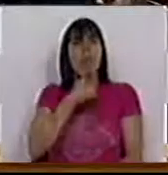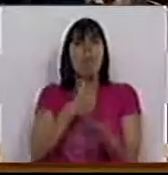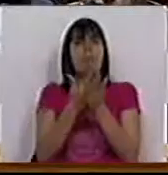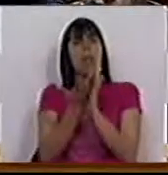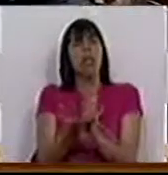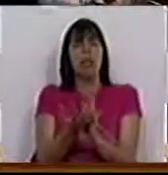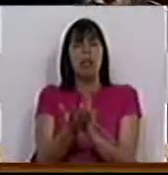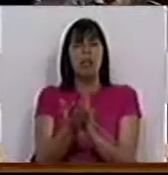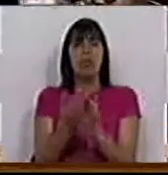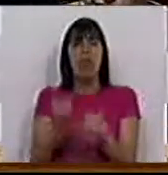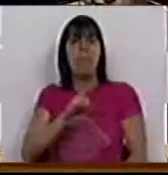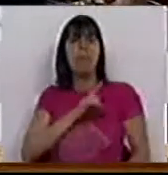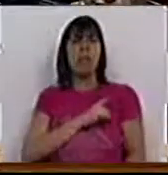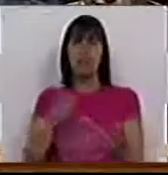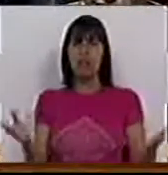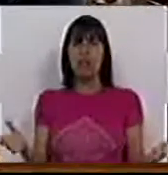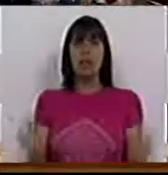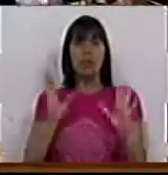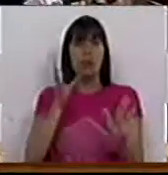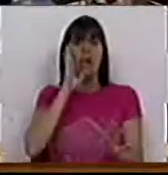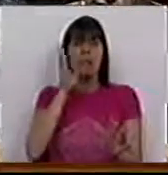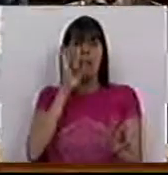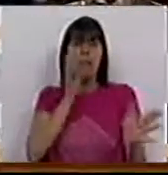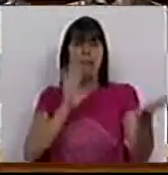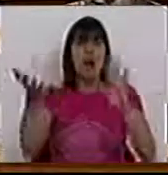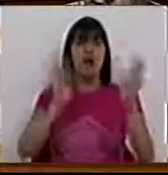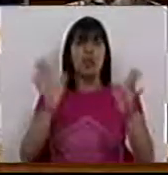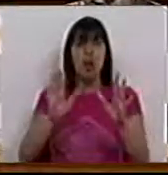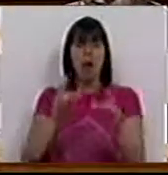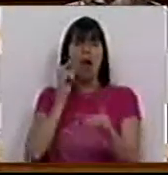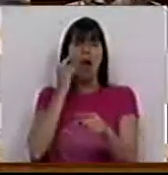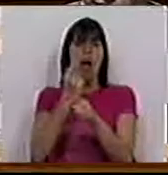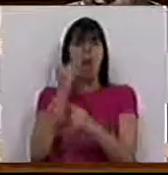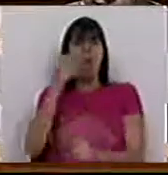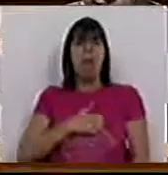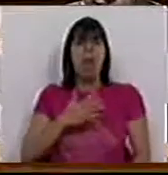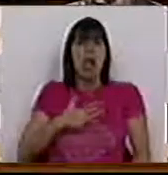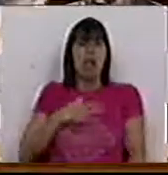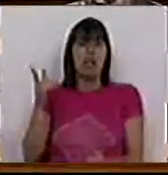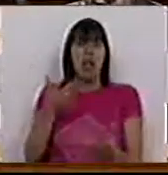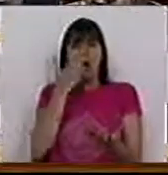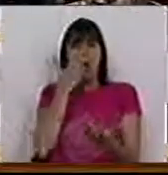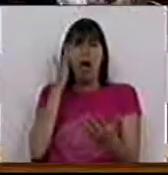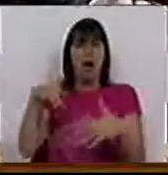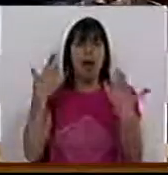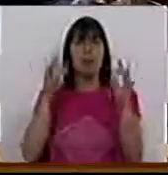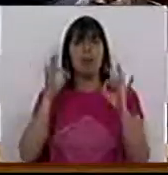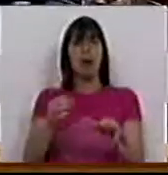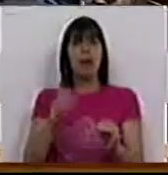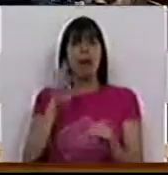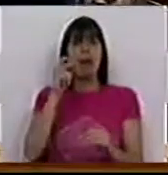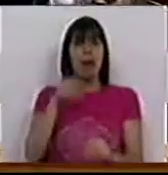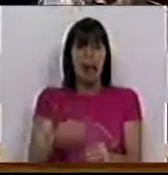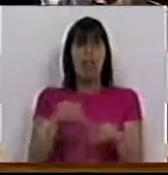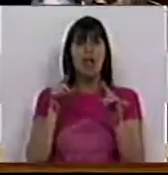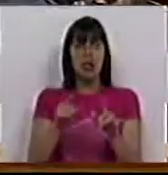medidas de privatização que já se sabe mais ou menos vão recair numa entidade que se insinua que seja a própria CAP.